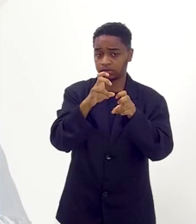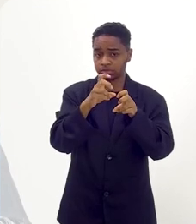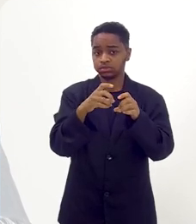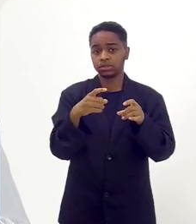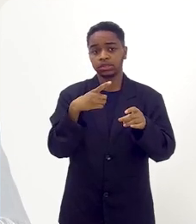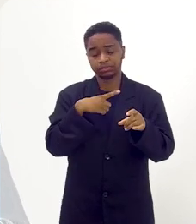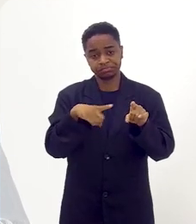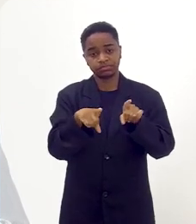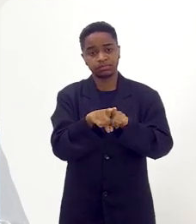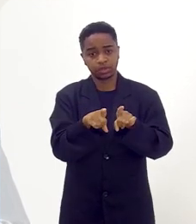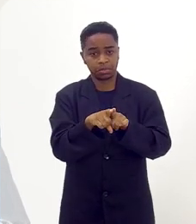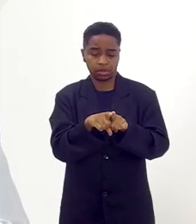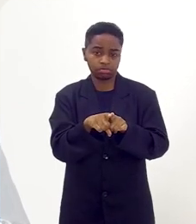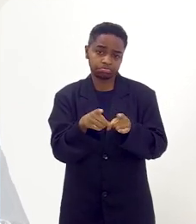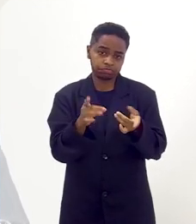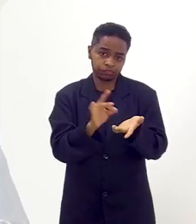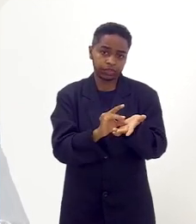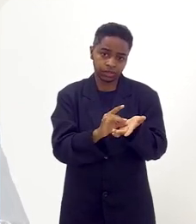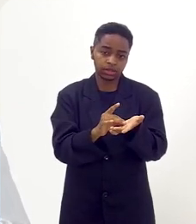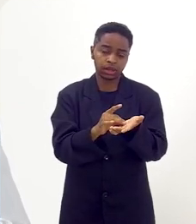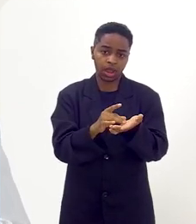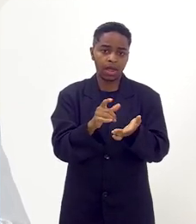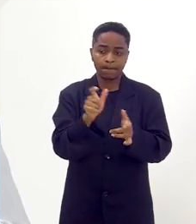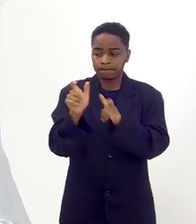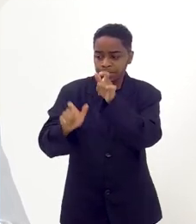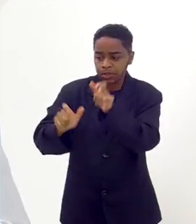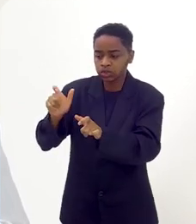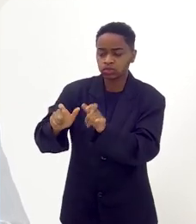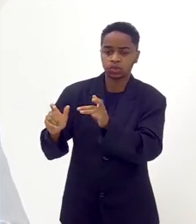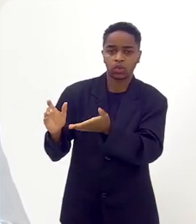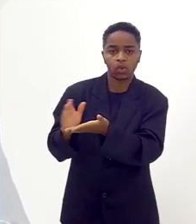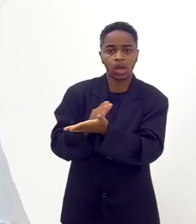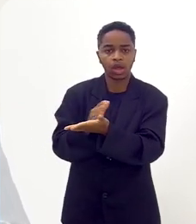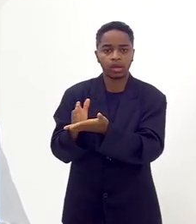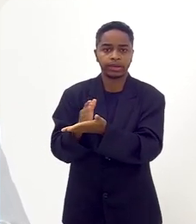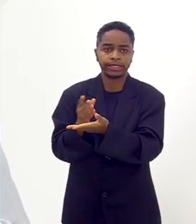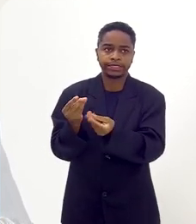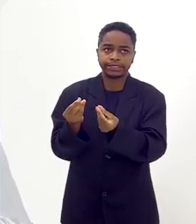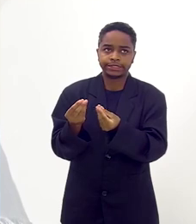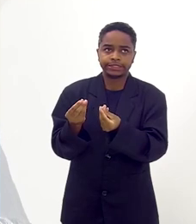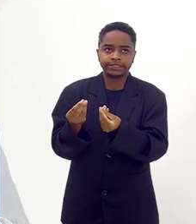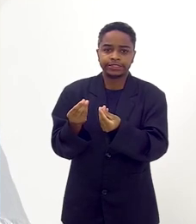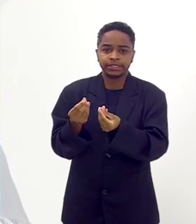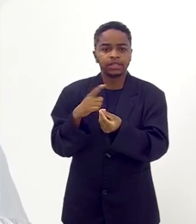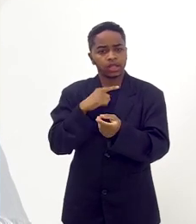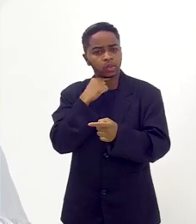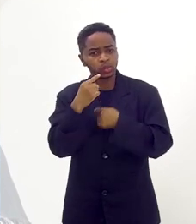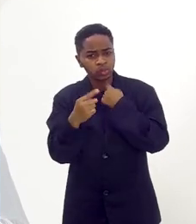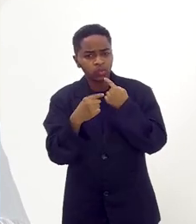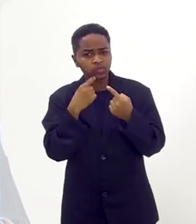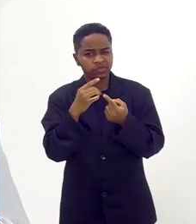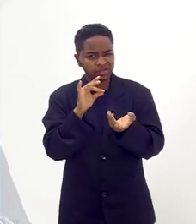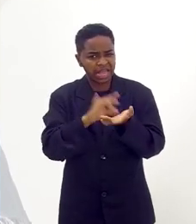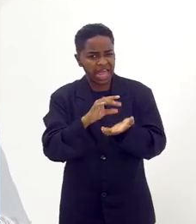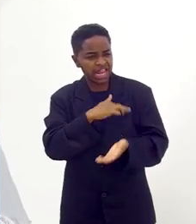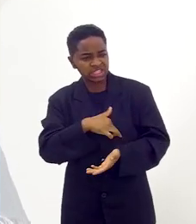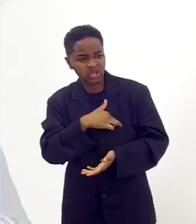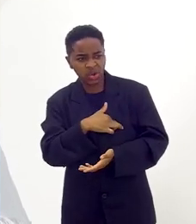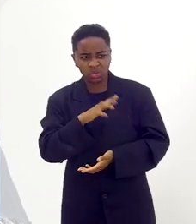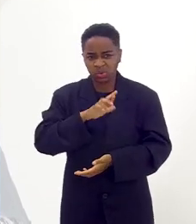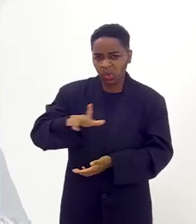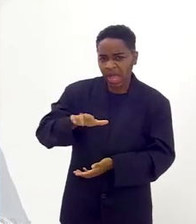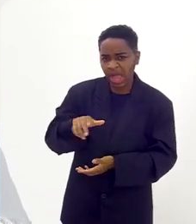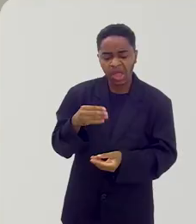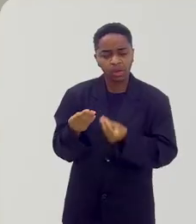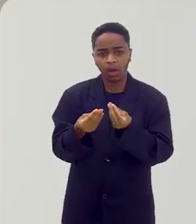e existe realmente para muitas pessoas essa dúvida dela ser